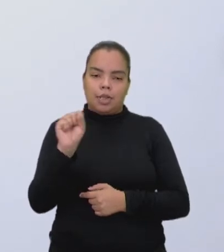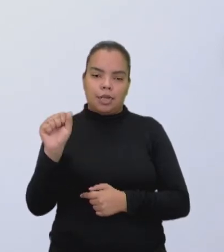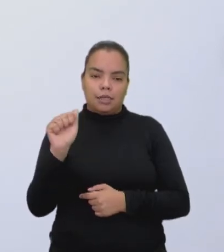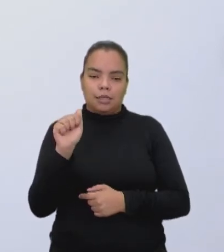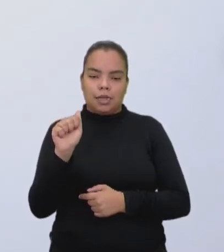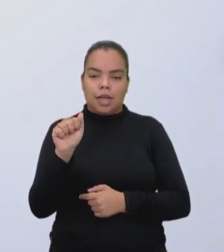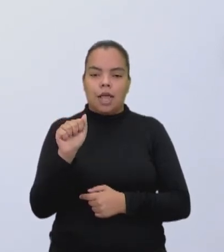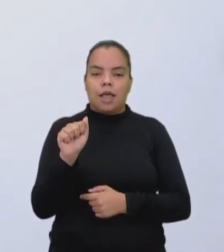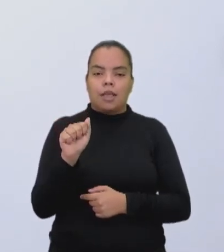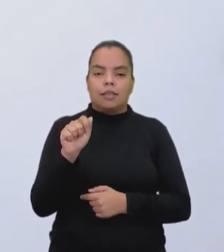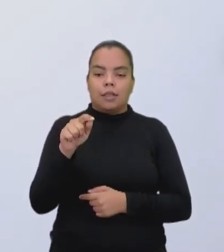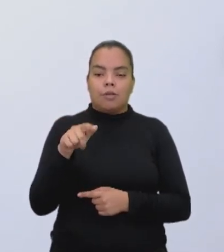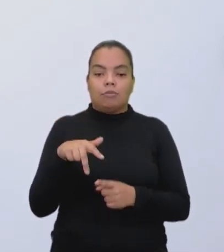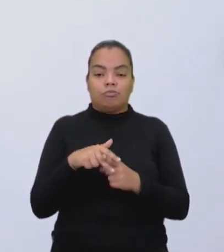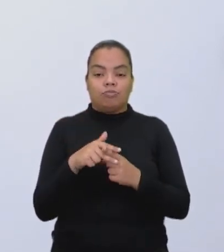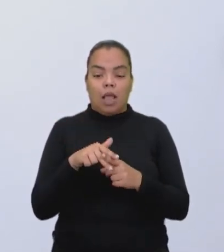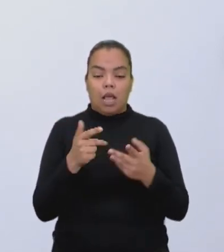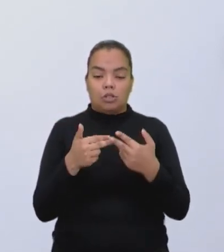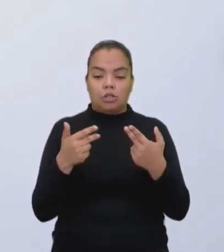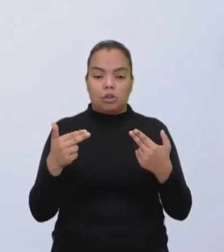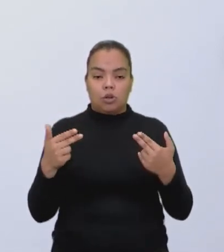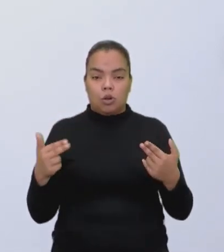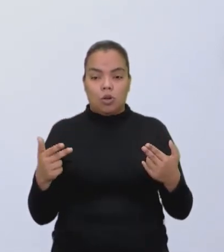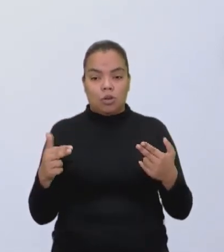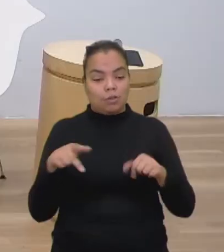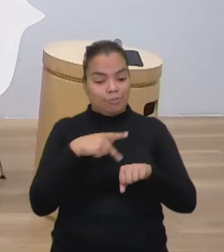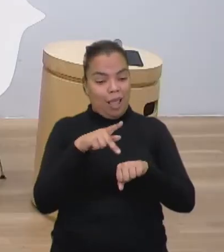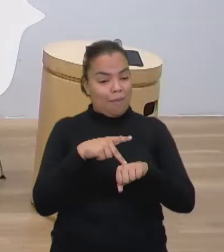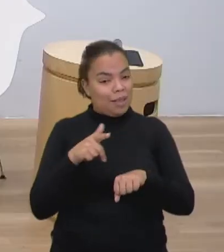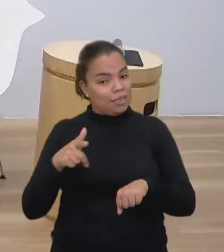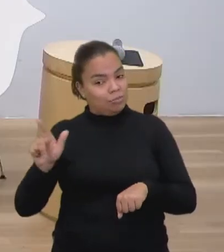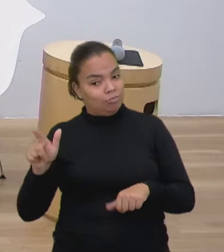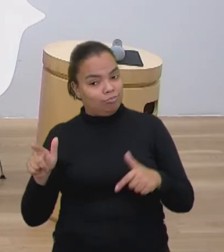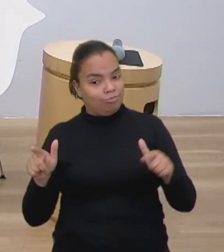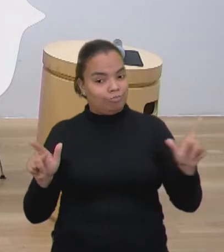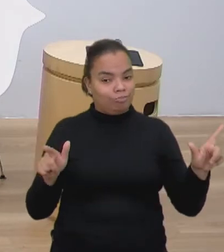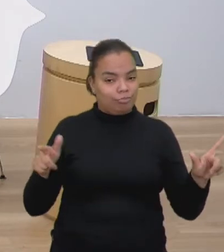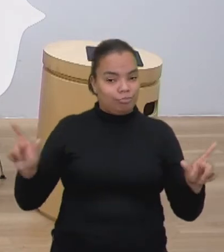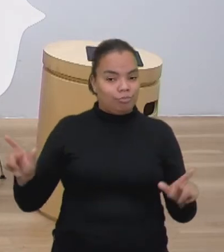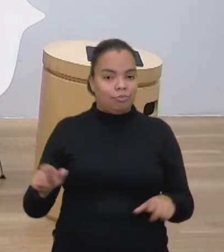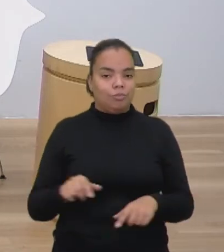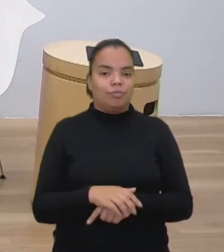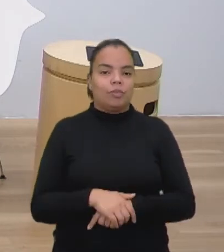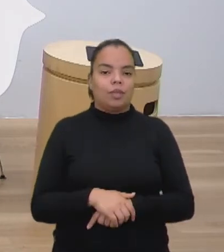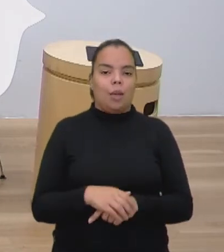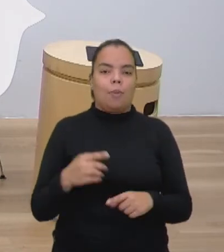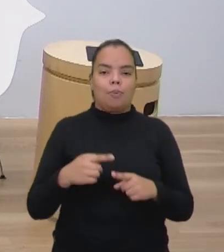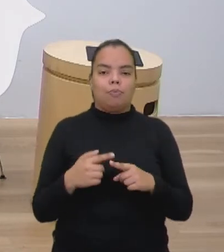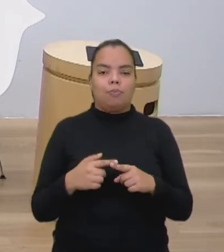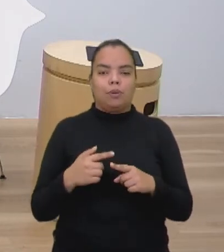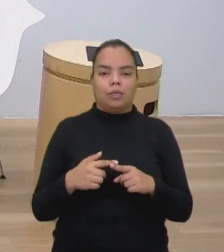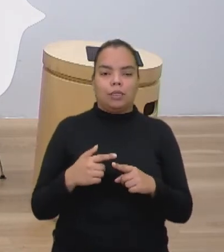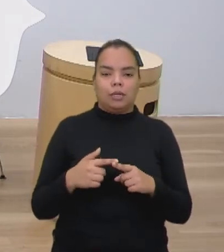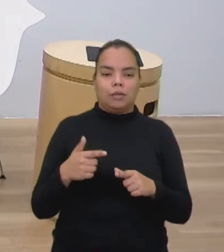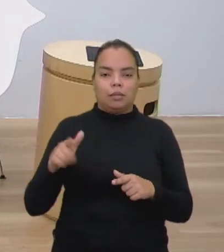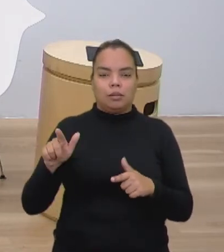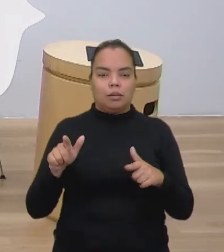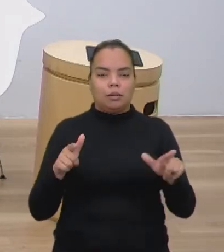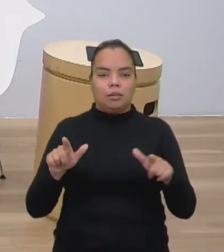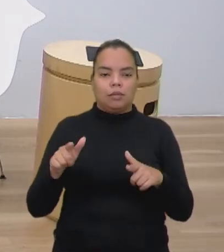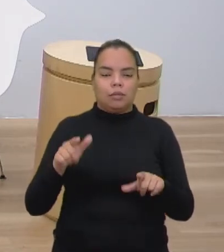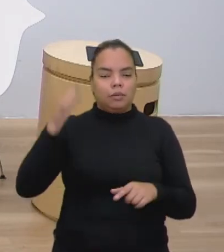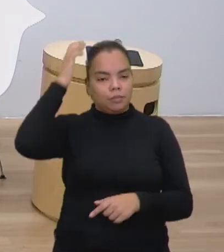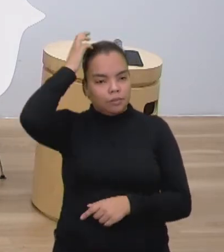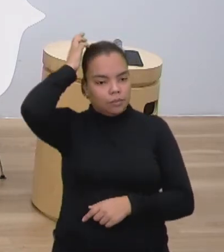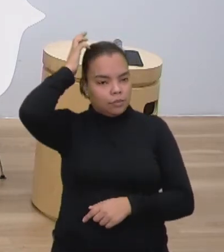o custo do capital variável acaba... Sem lugar. Variável não. Constante acaba sendo um pouco mais caro. Porque as máquinas de café expresso normalmente são italianas, não